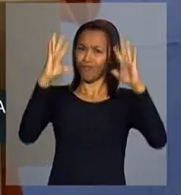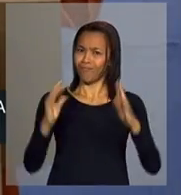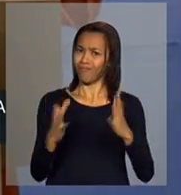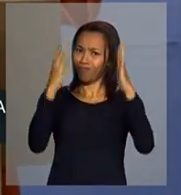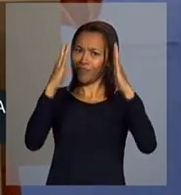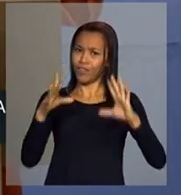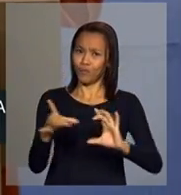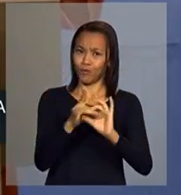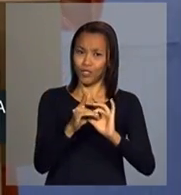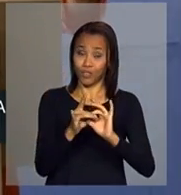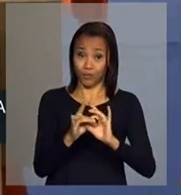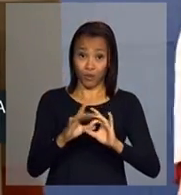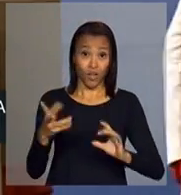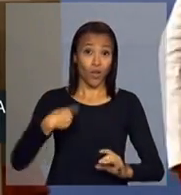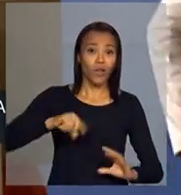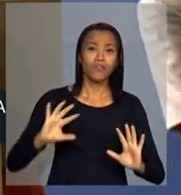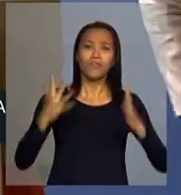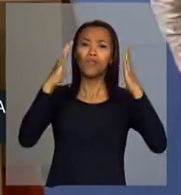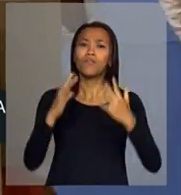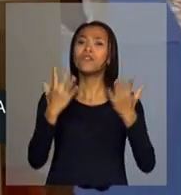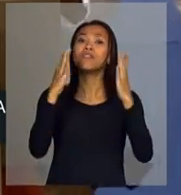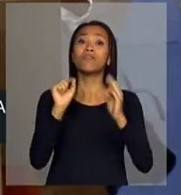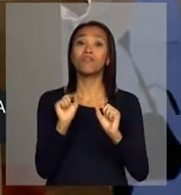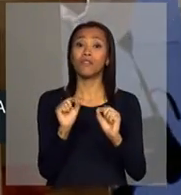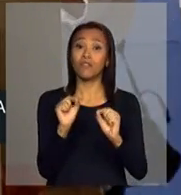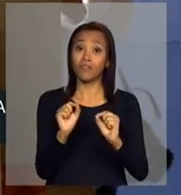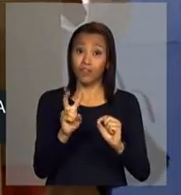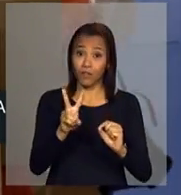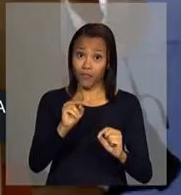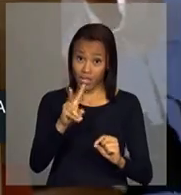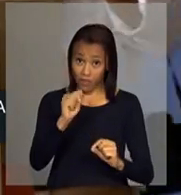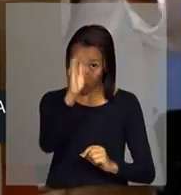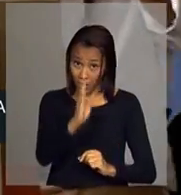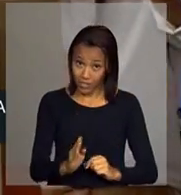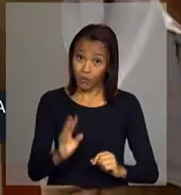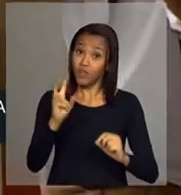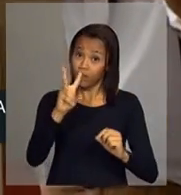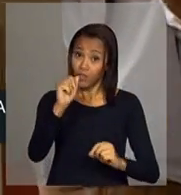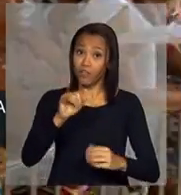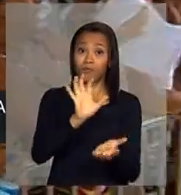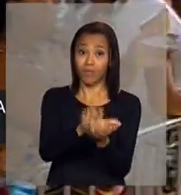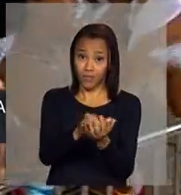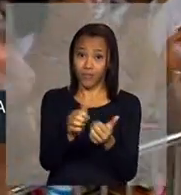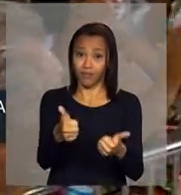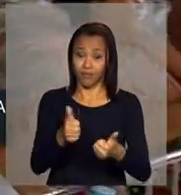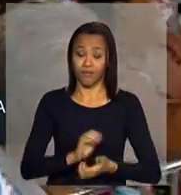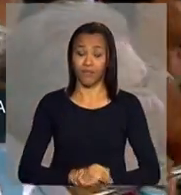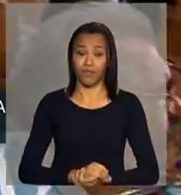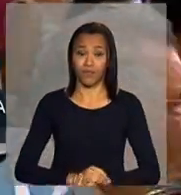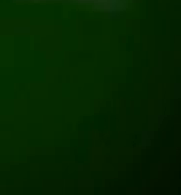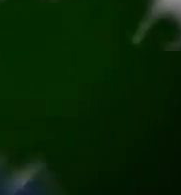Viva Pernambuco! E viva o Brasil! Viva o